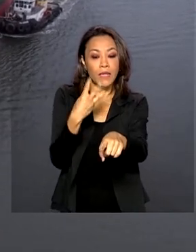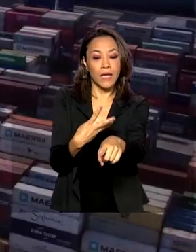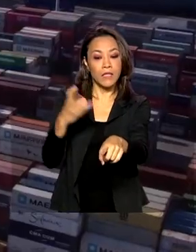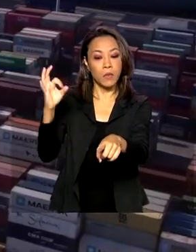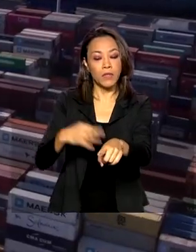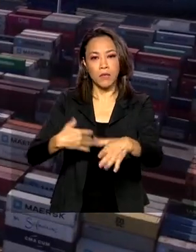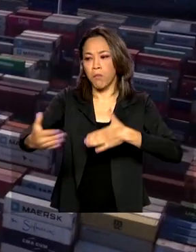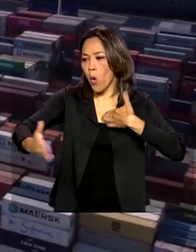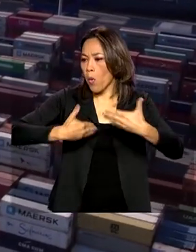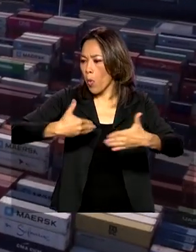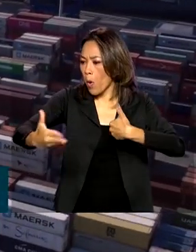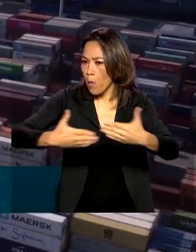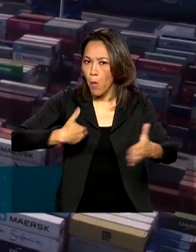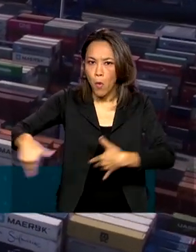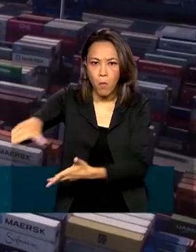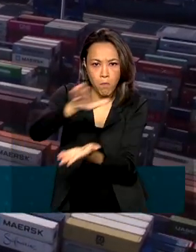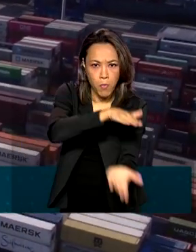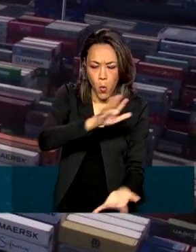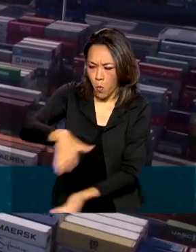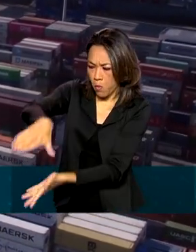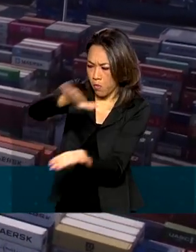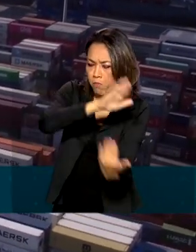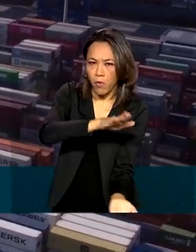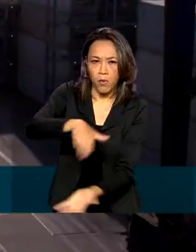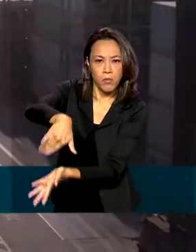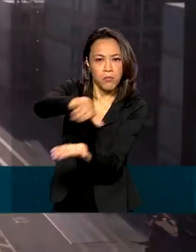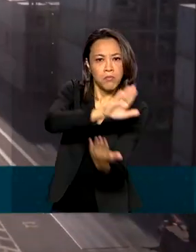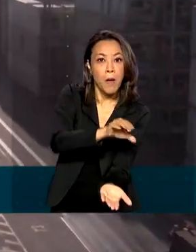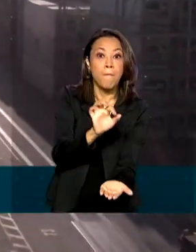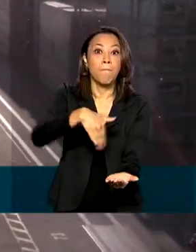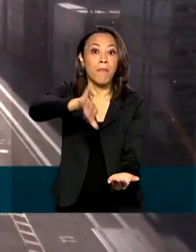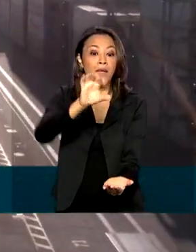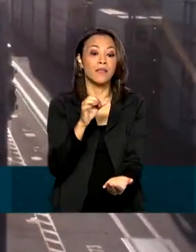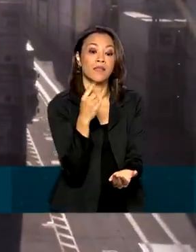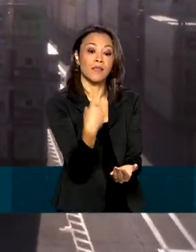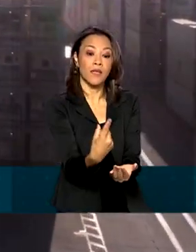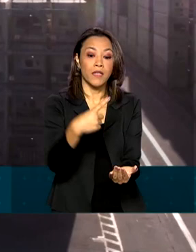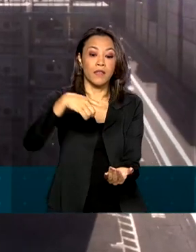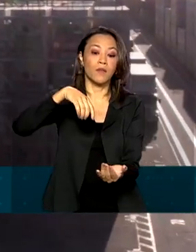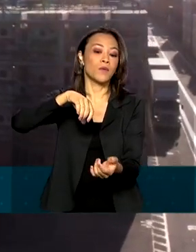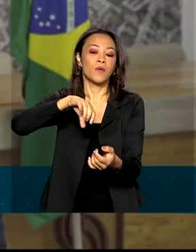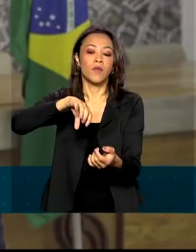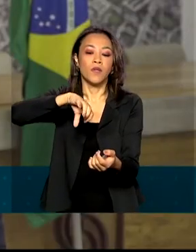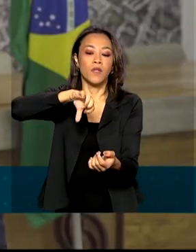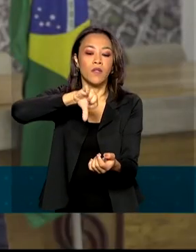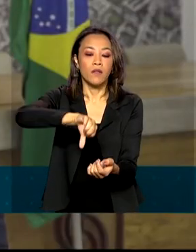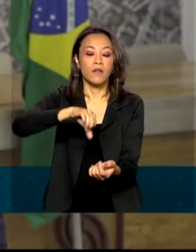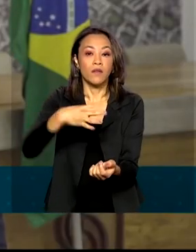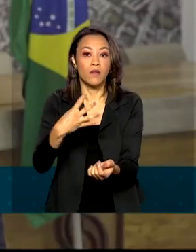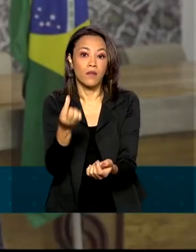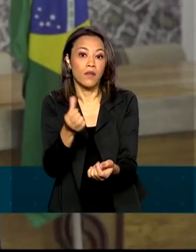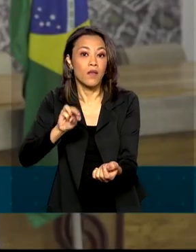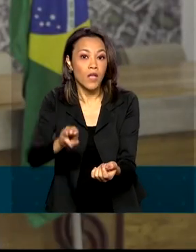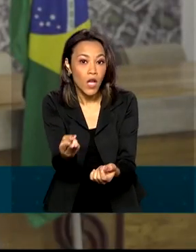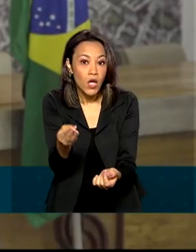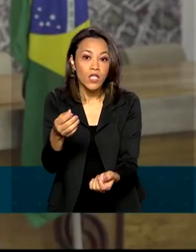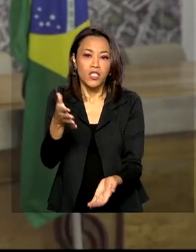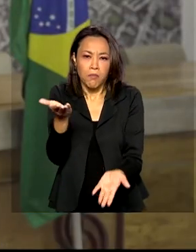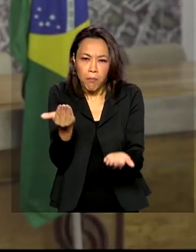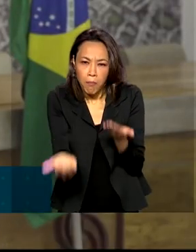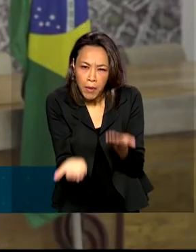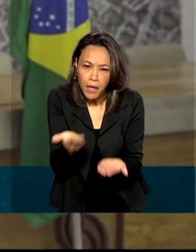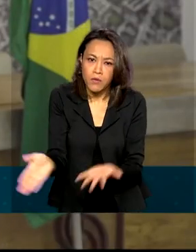movimentações. Por lá, passaram mais de 146 milhões de toneladas de cargas. Tudo isso só foi possível